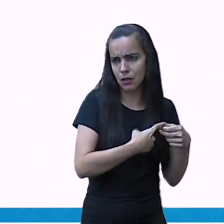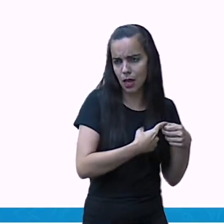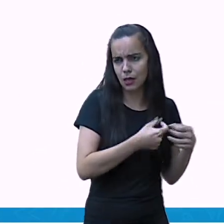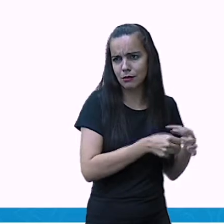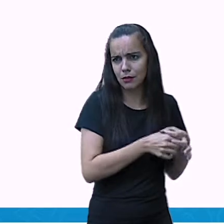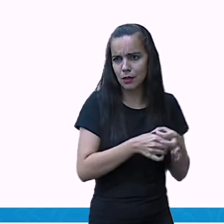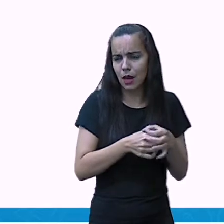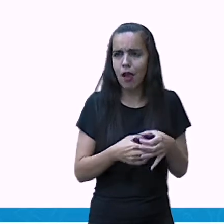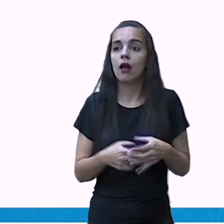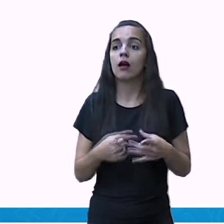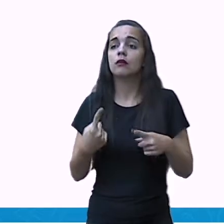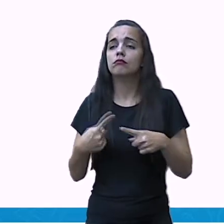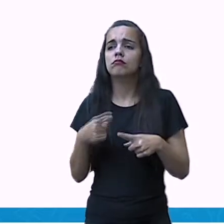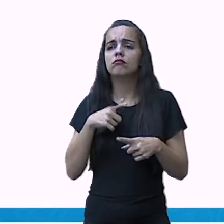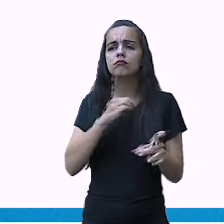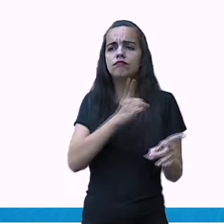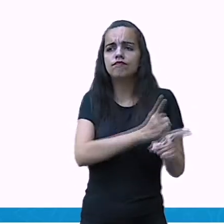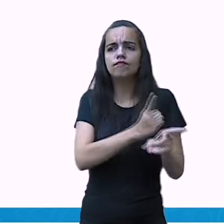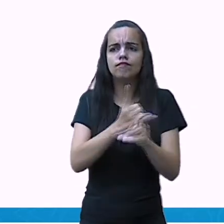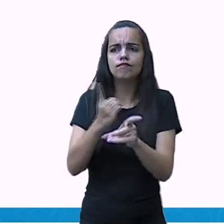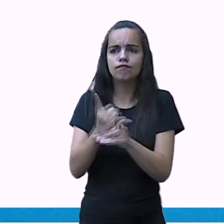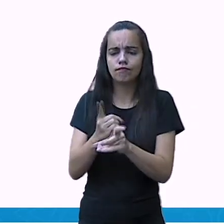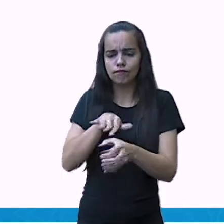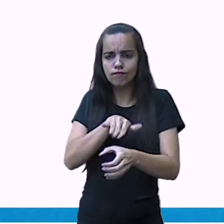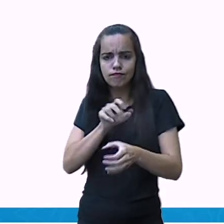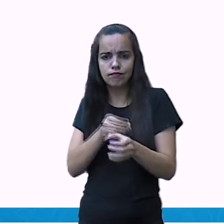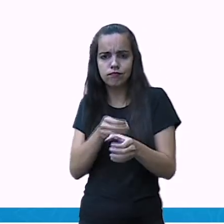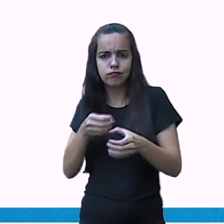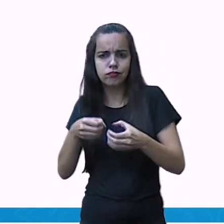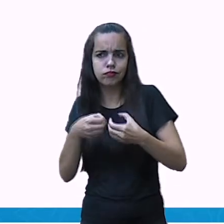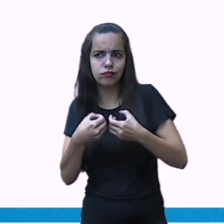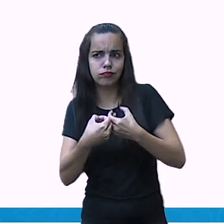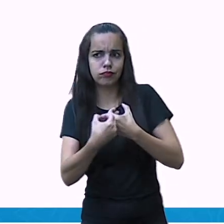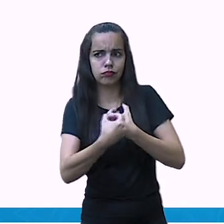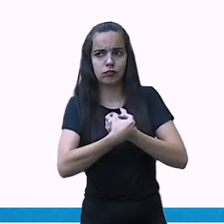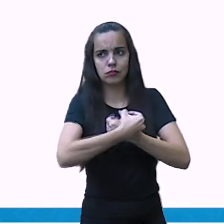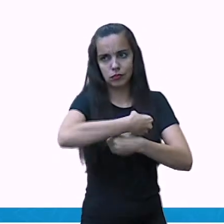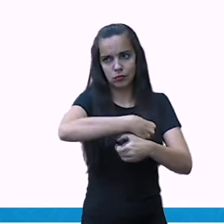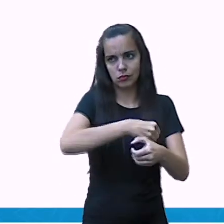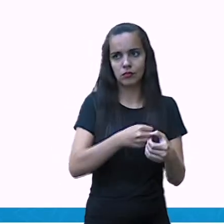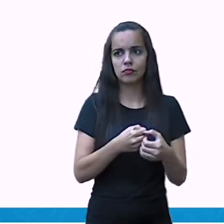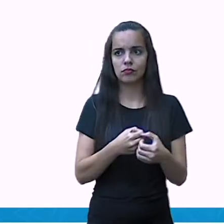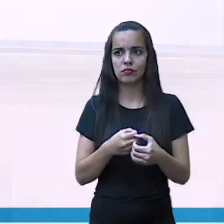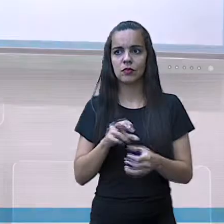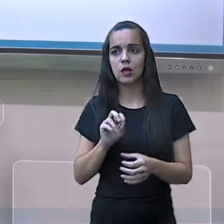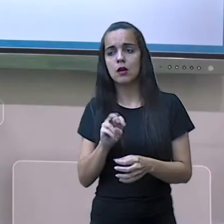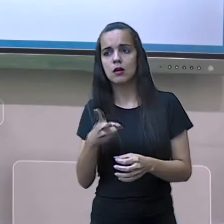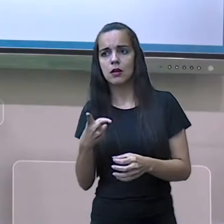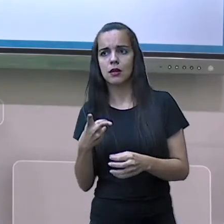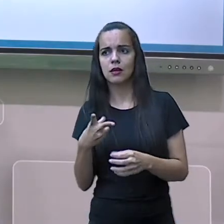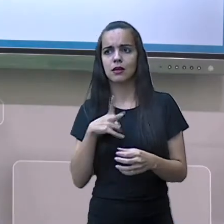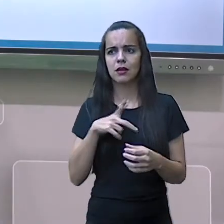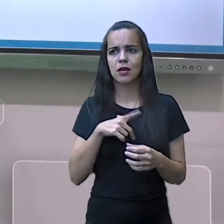expande, ocupando áreas localizadas no entorno ou na